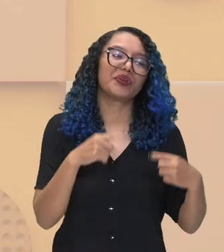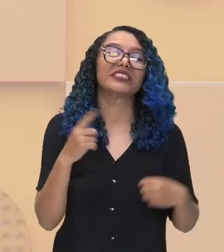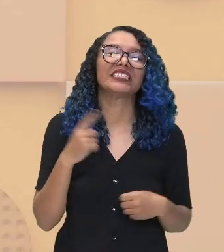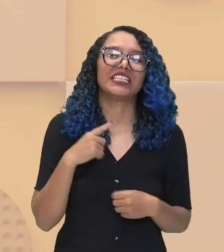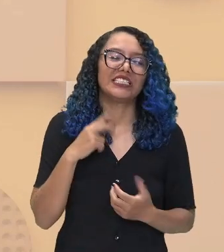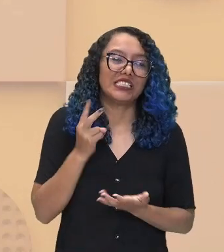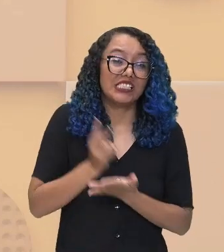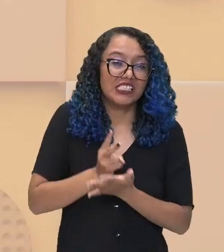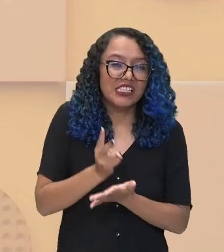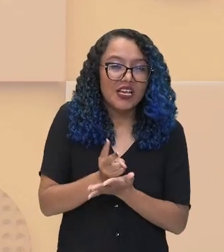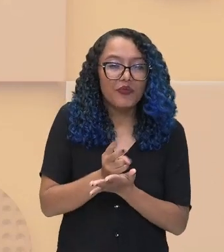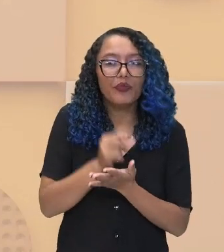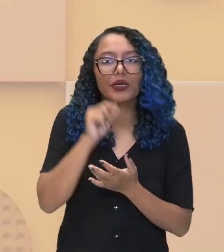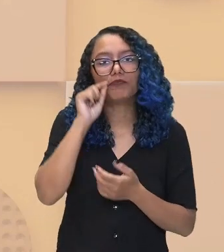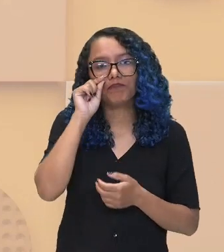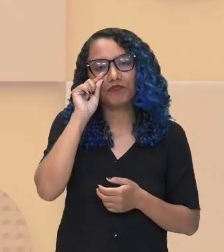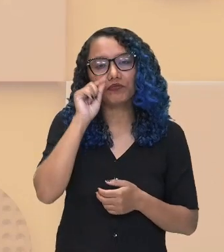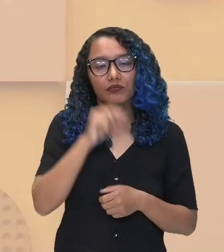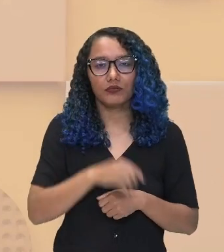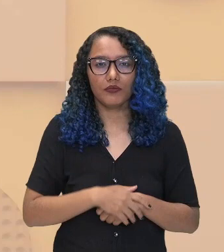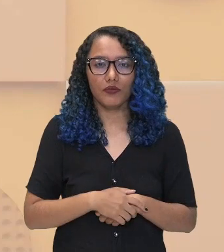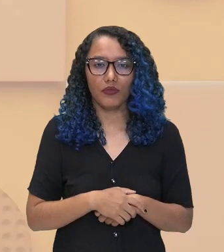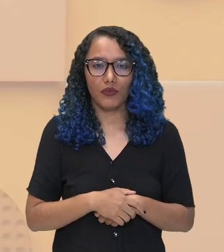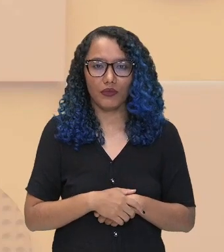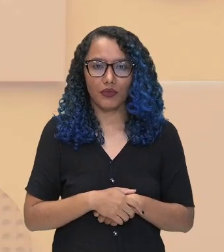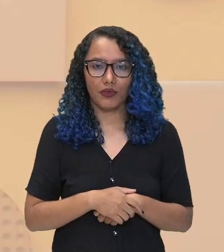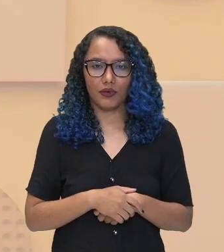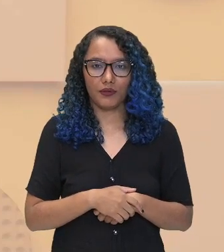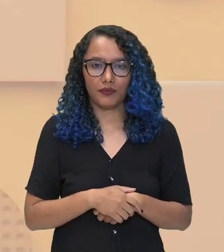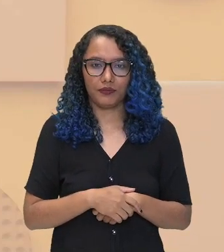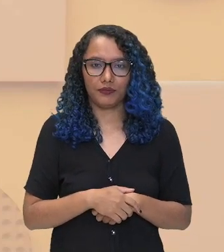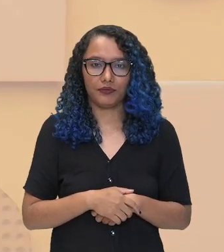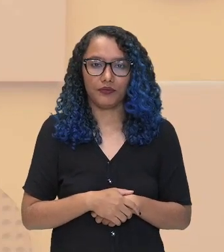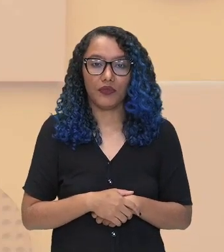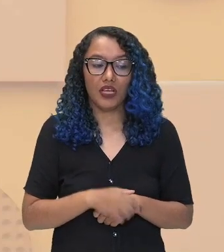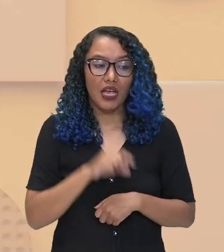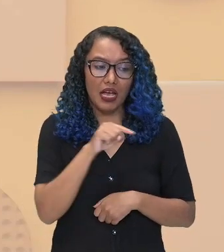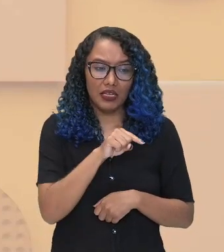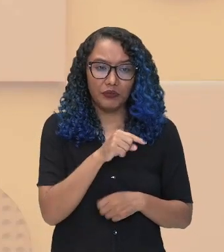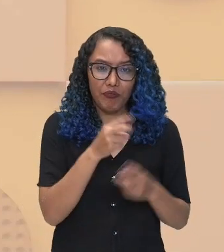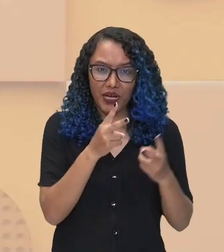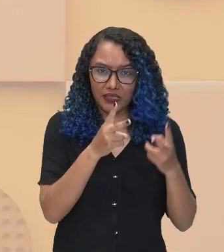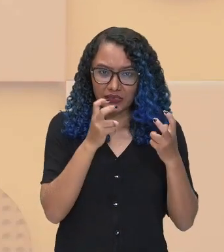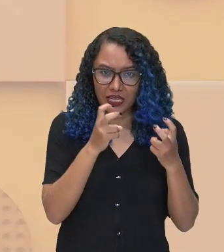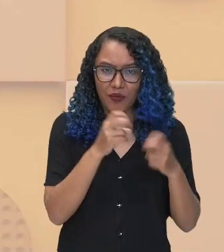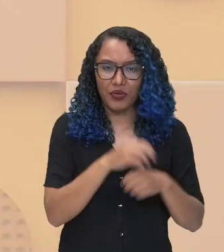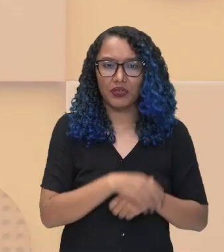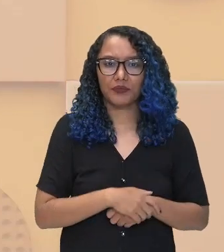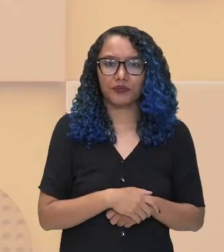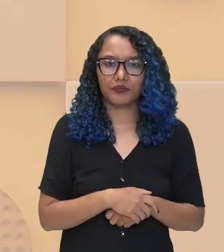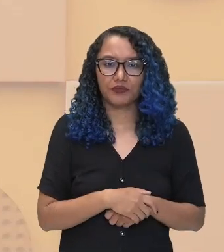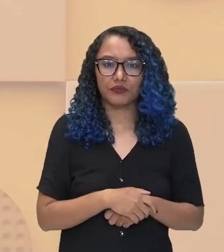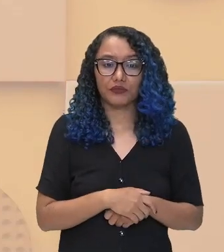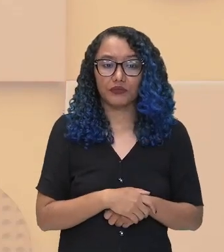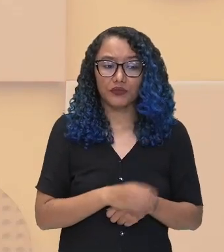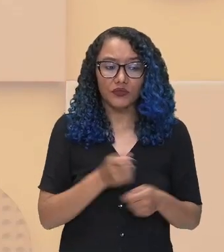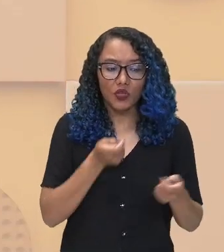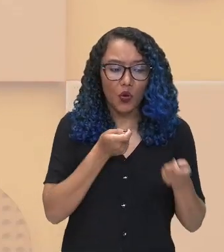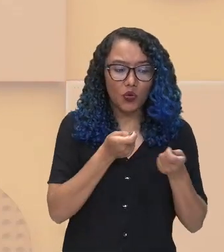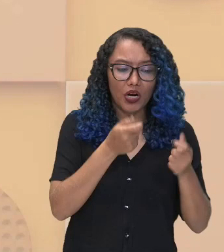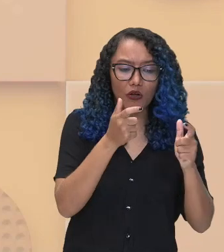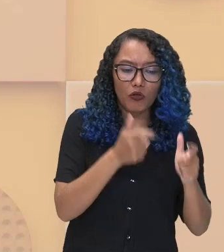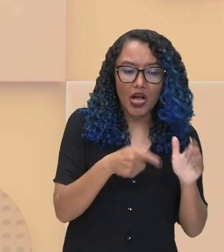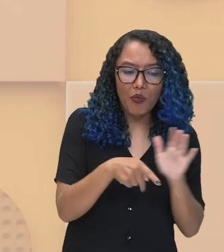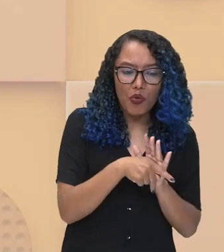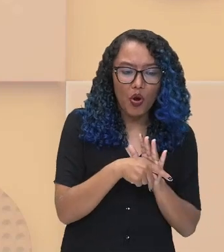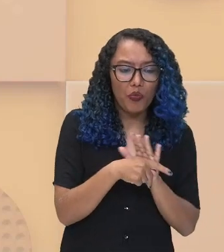as tribos nativas, elas percebem que estão perdendo o território, perdendo o controle daquilo que eles sempre